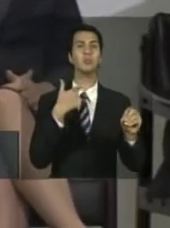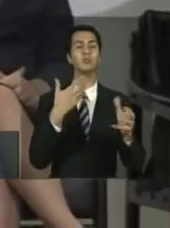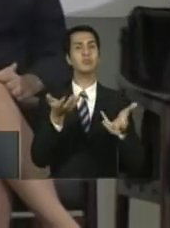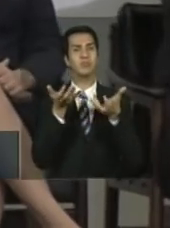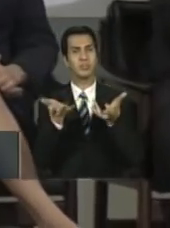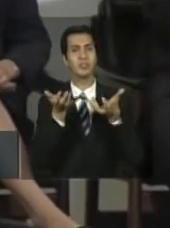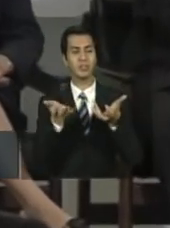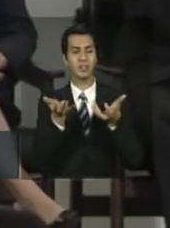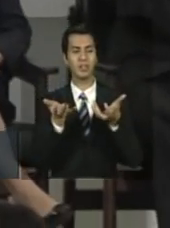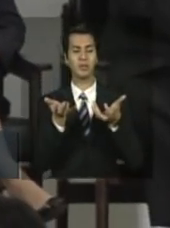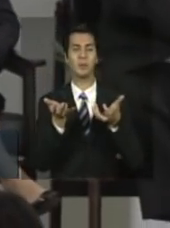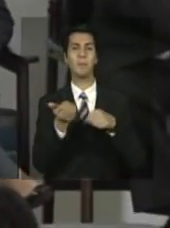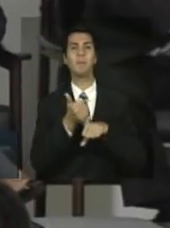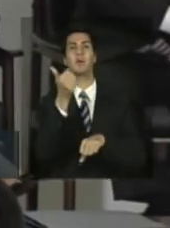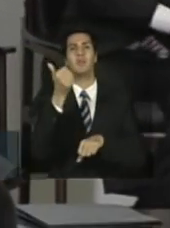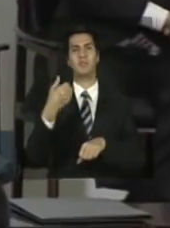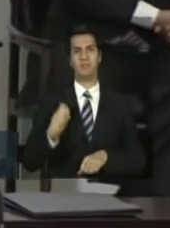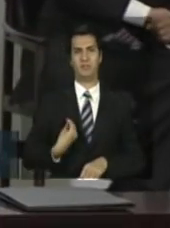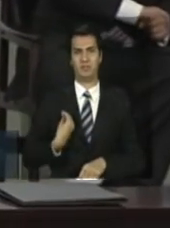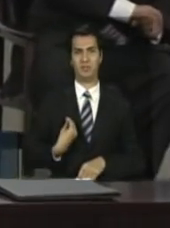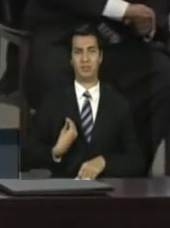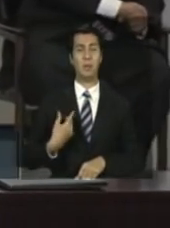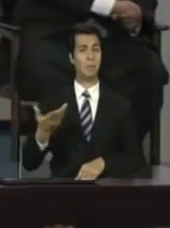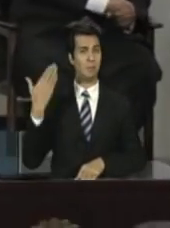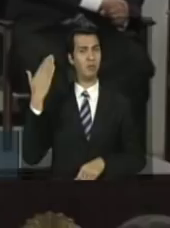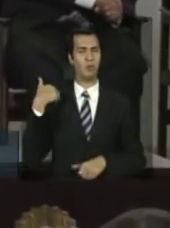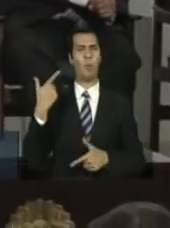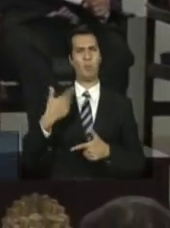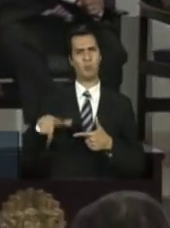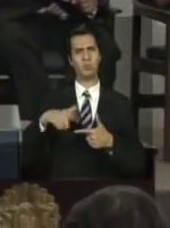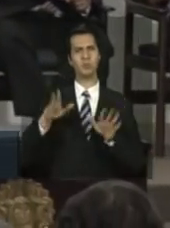problema de deficiência, deficiência, tinha aquela